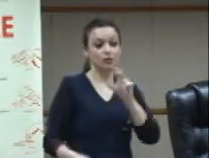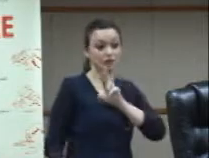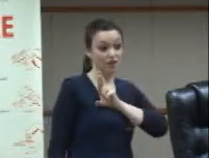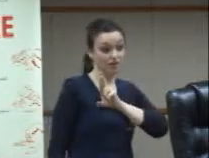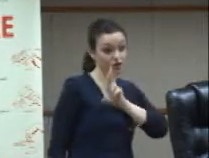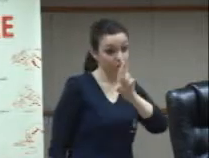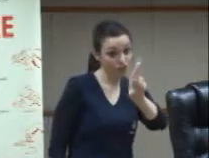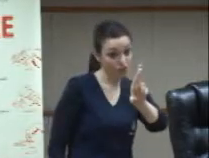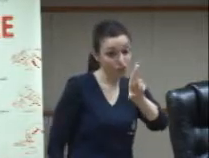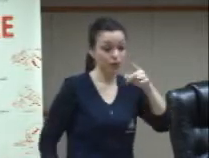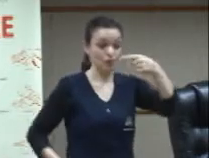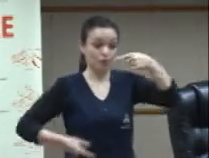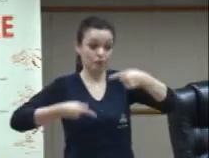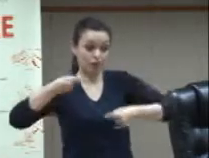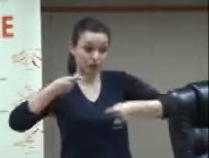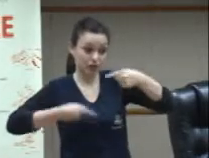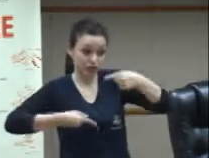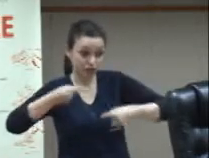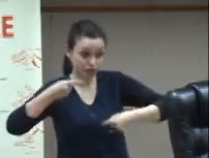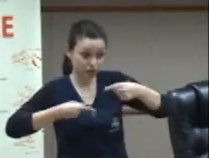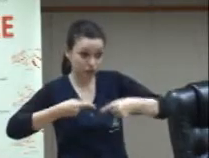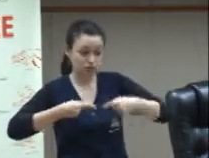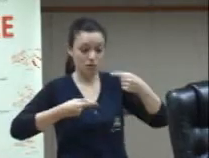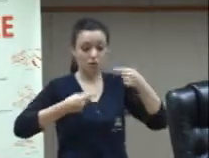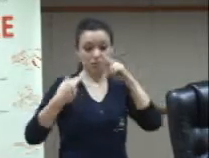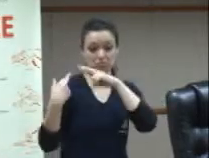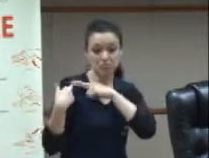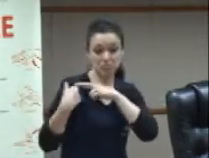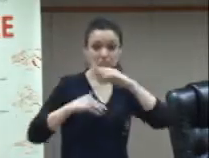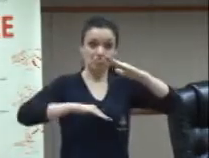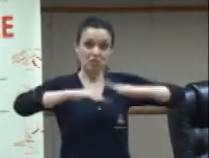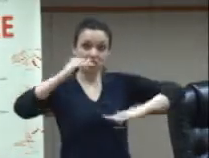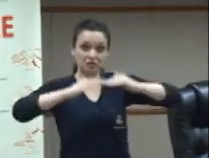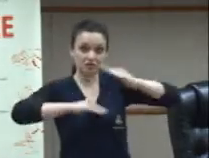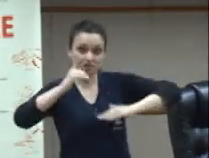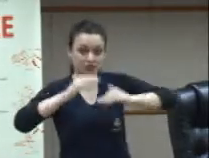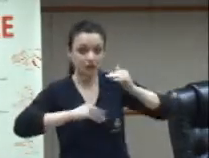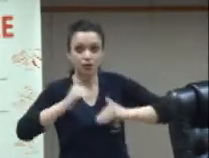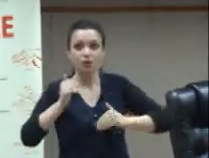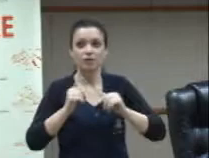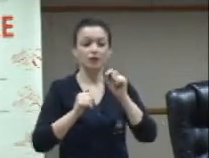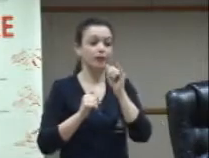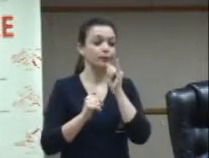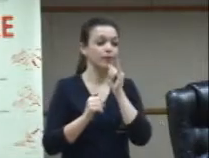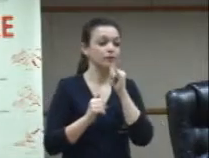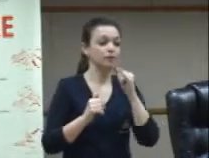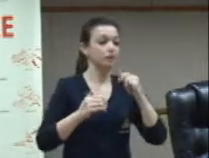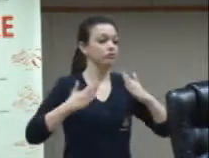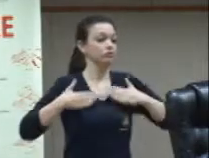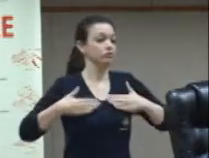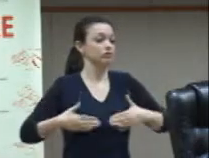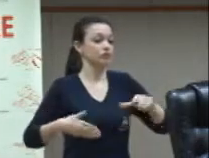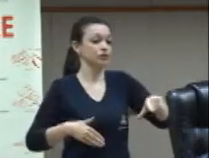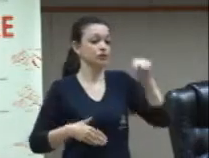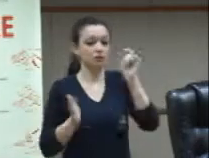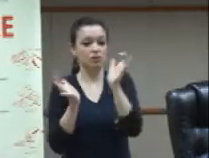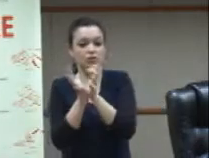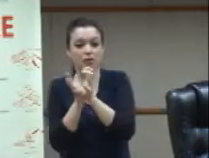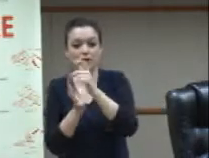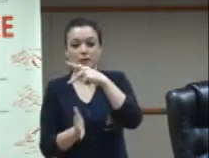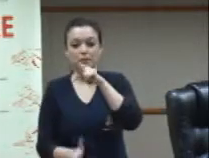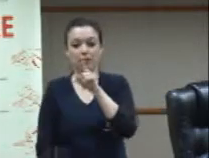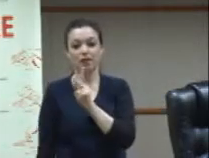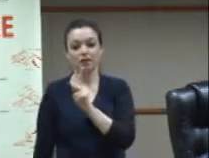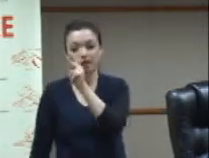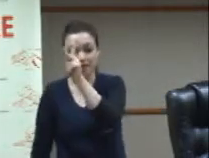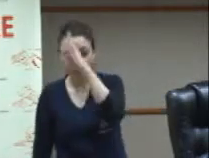funcionais as profissões os estéticos surdos dos grupos punks dos grupos hippies dos